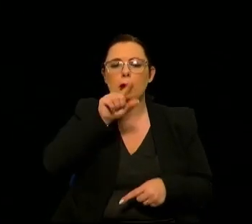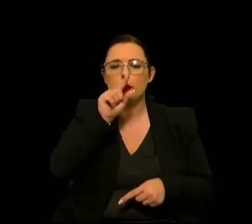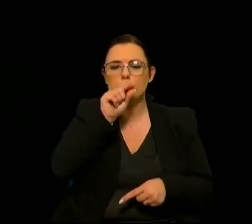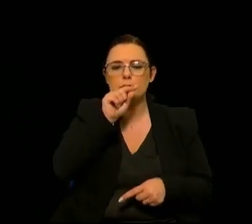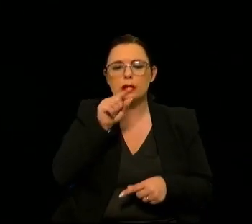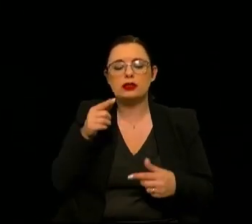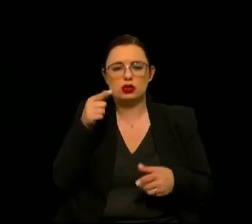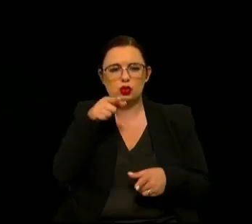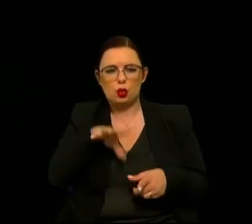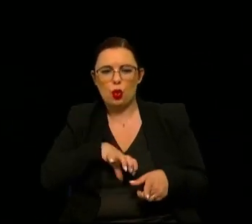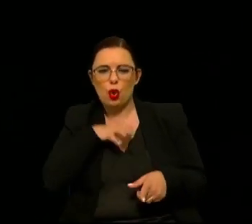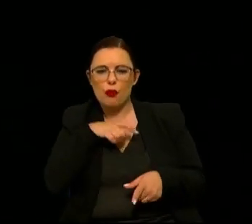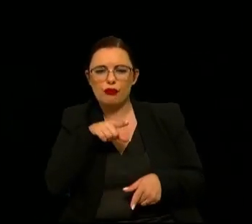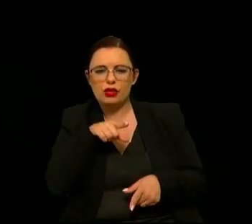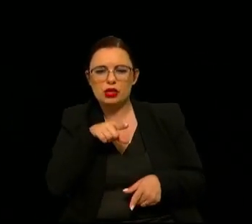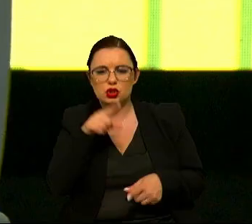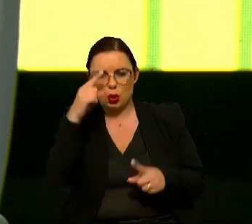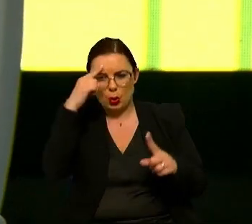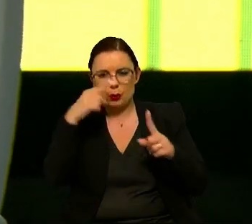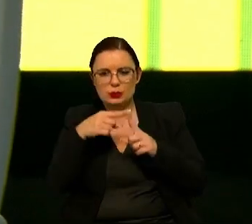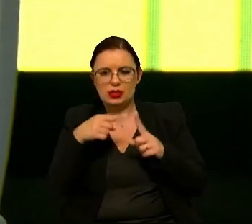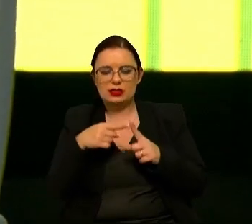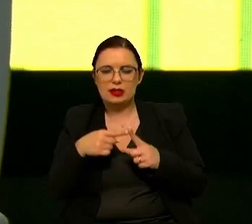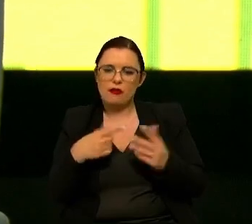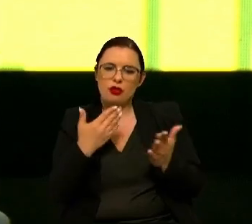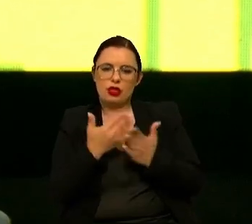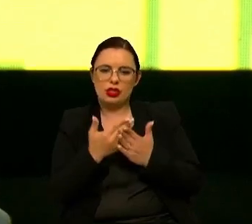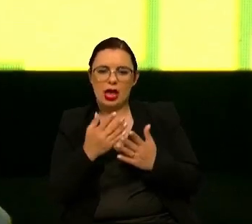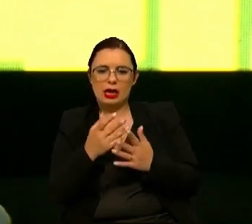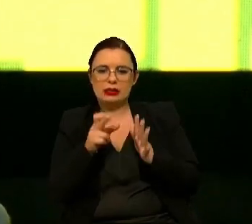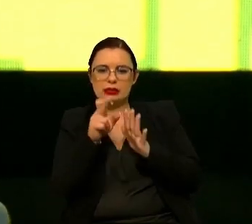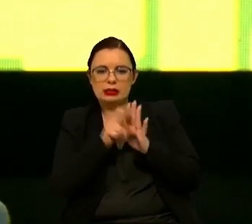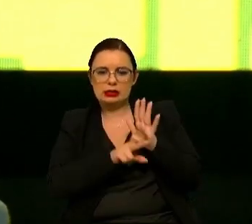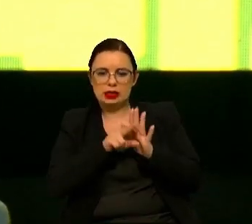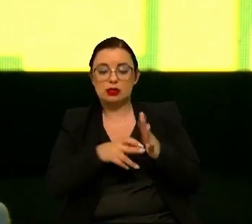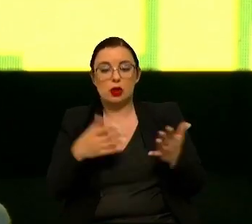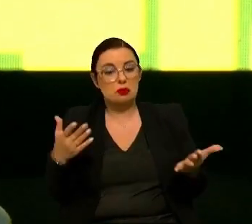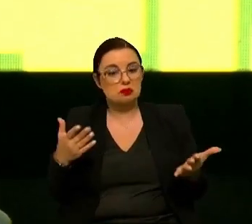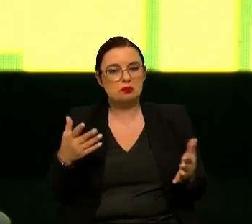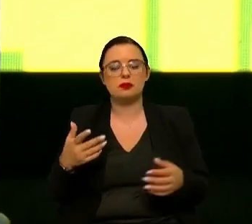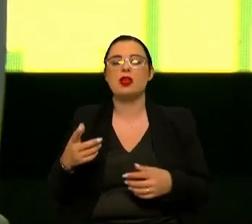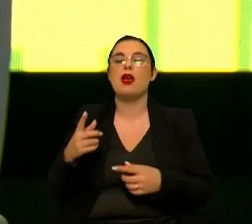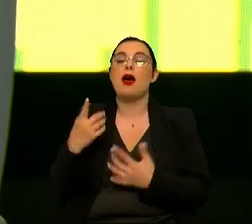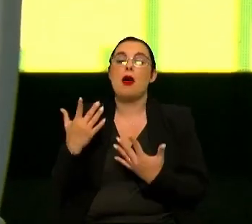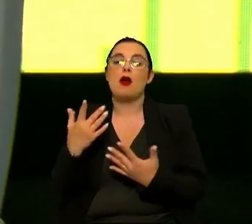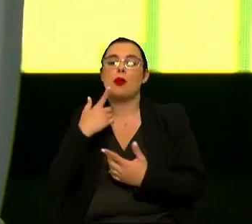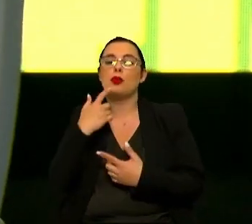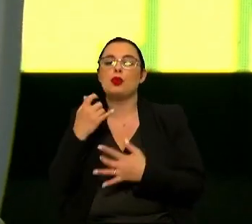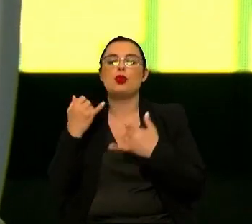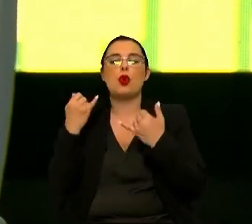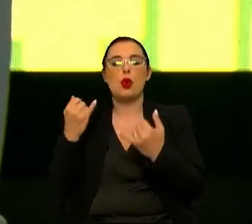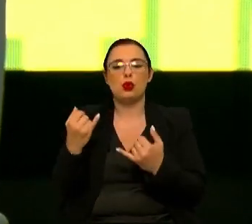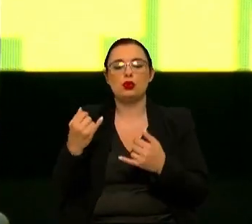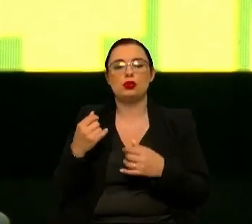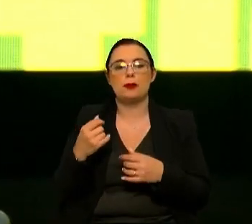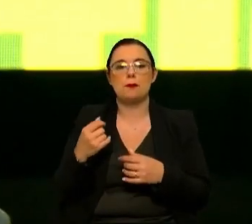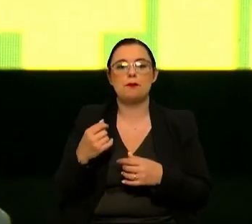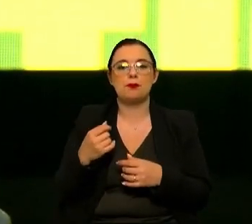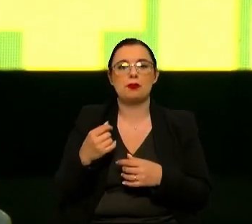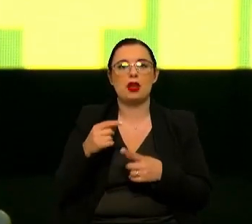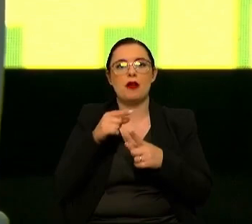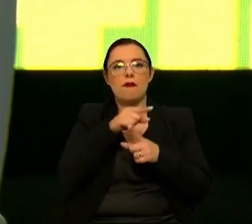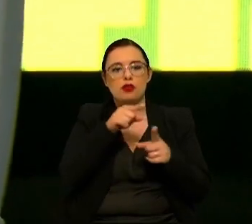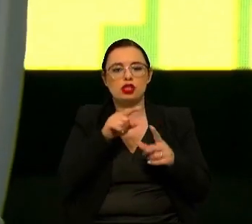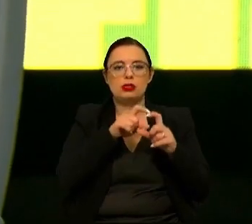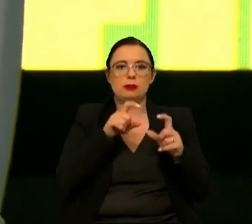confiava no pombo, isto tem jeito de purificação e a outra pergunta é, tem tanto, a NSR, tem tanto